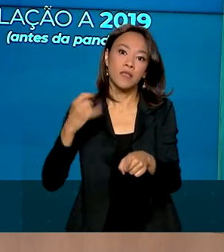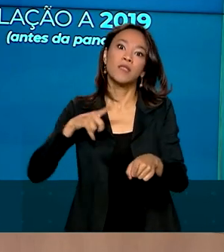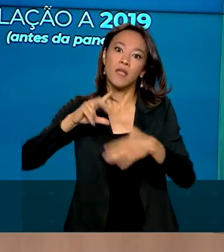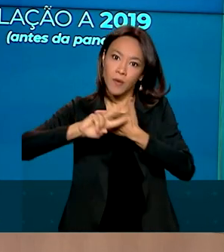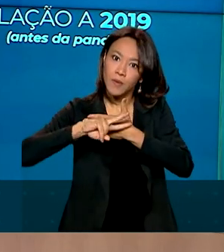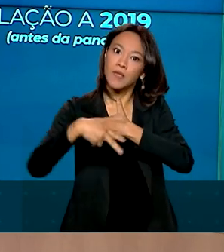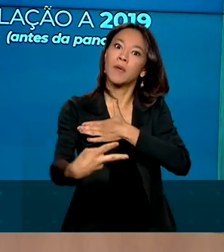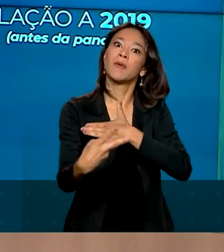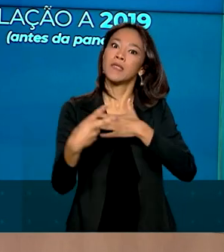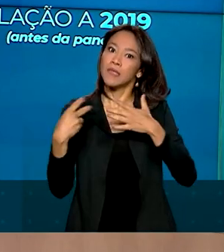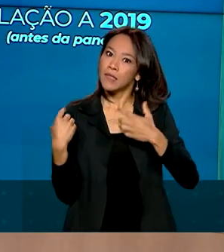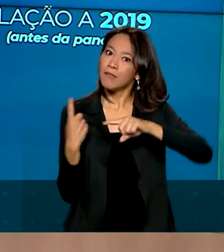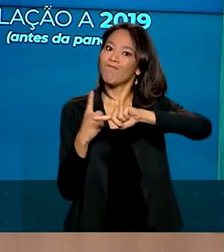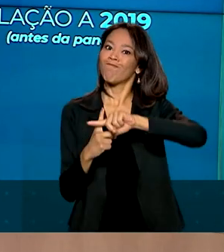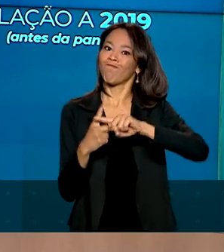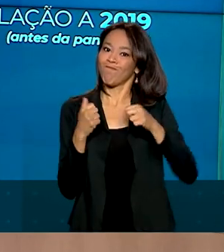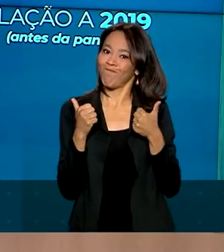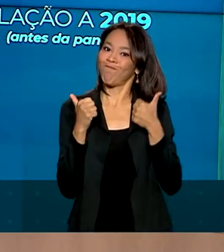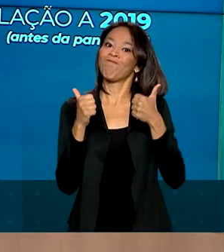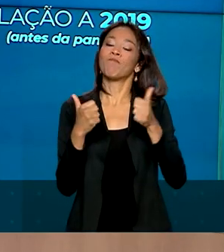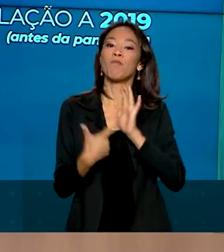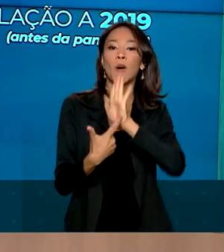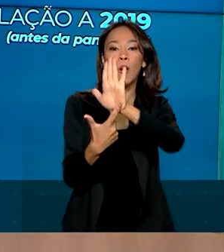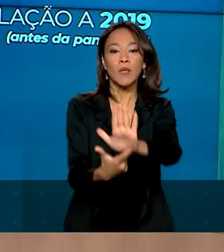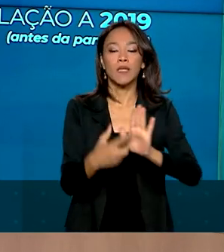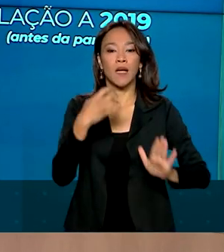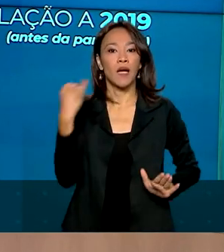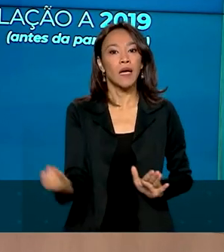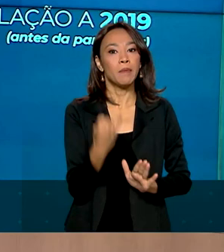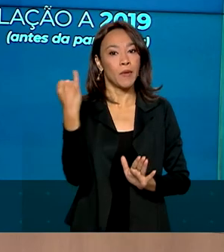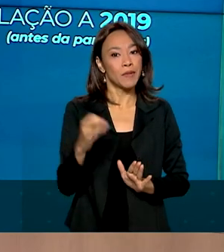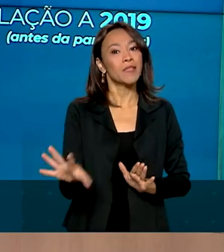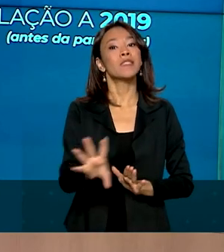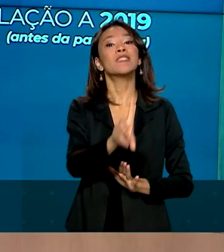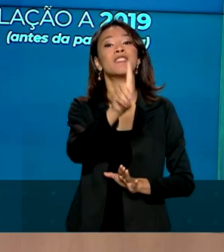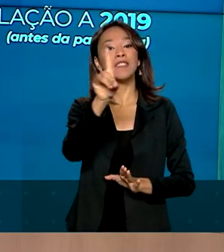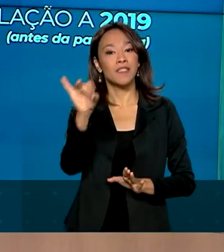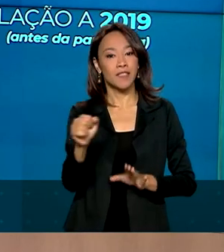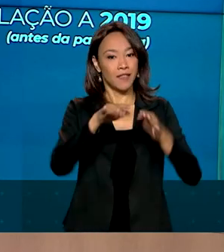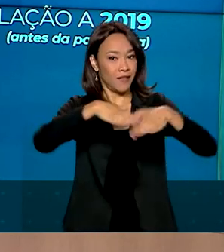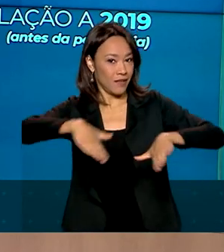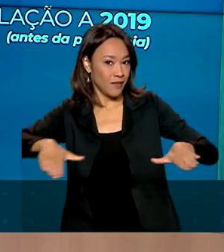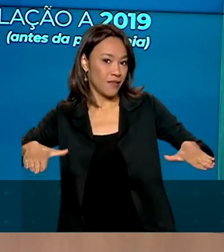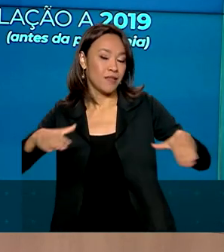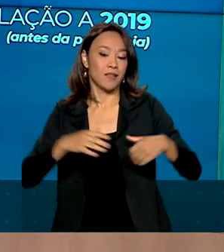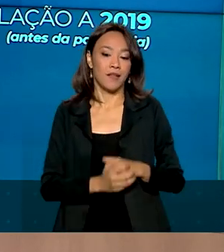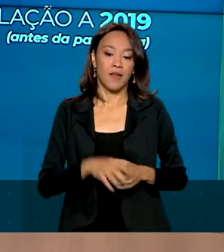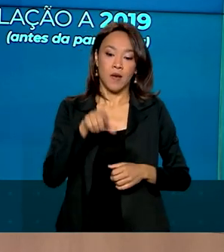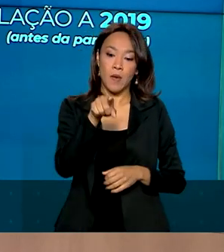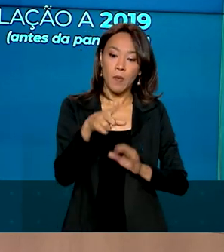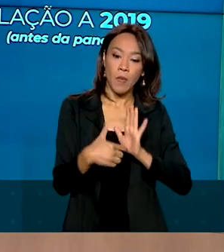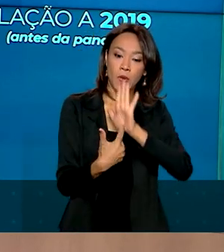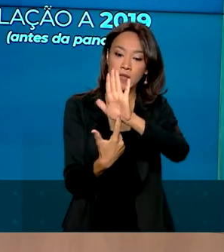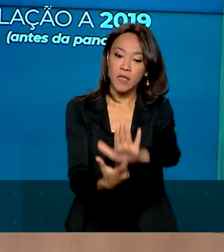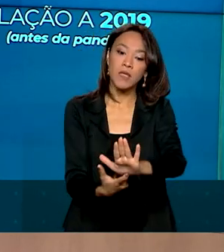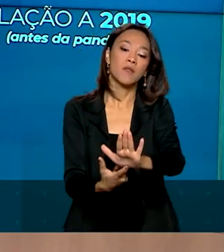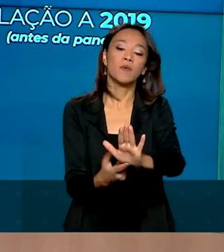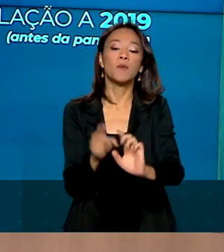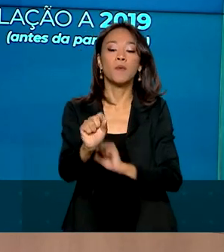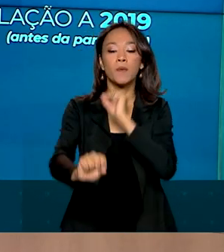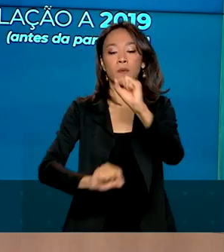que demonstram realmente a importância e significância dessa data. Nós podemos ver aqui que a expectativa